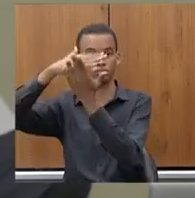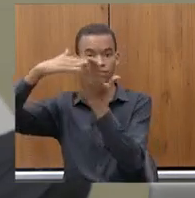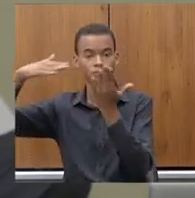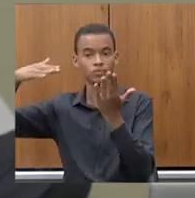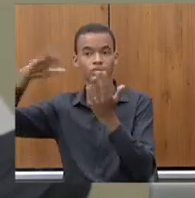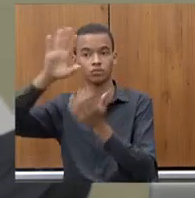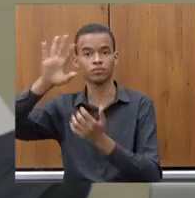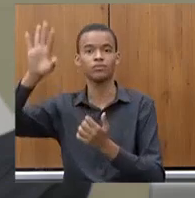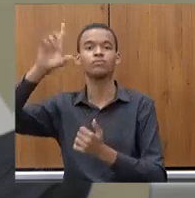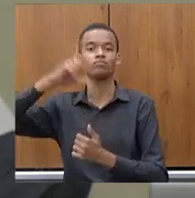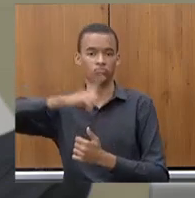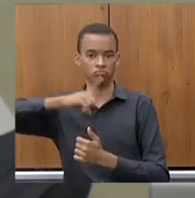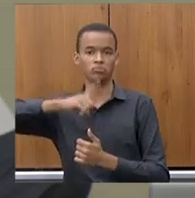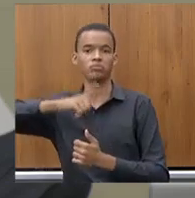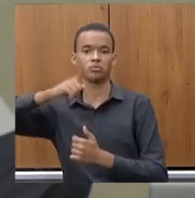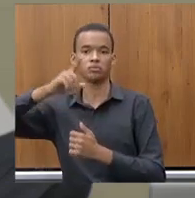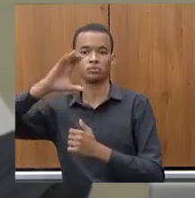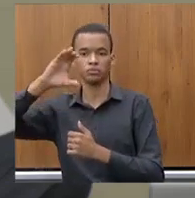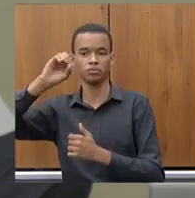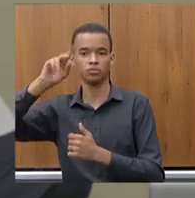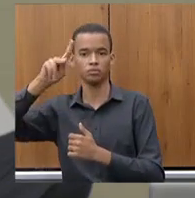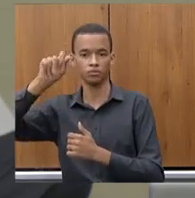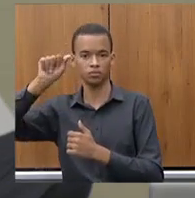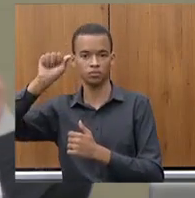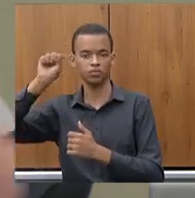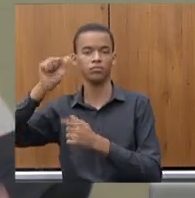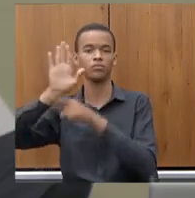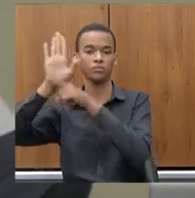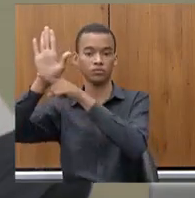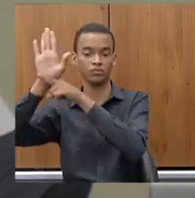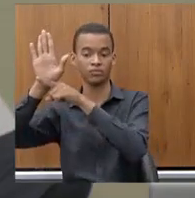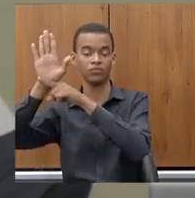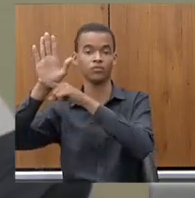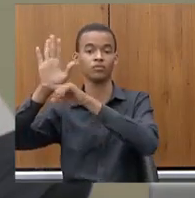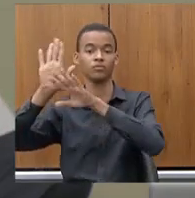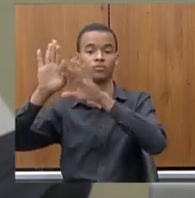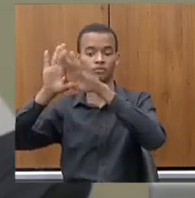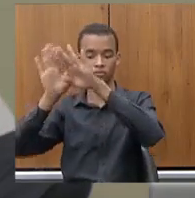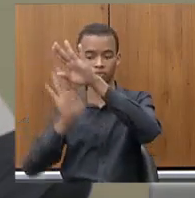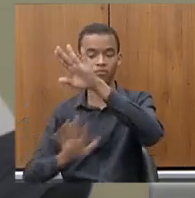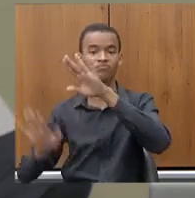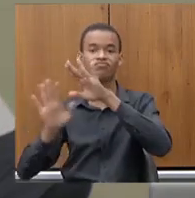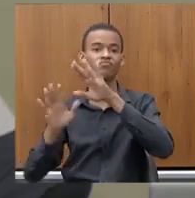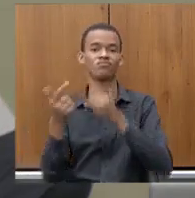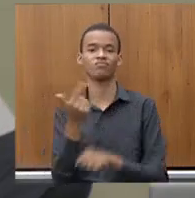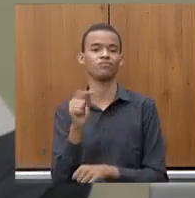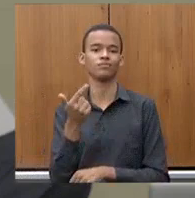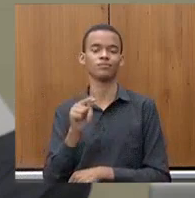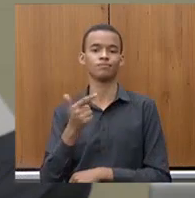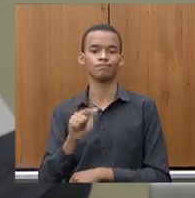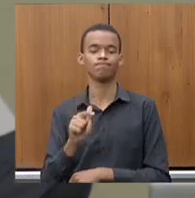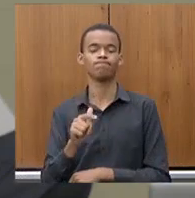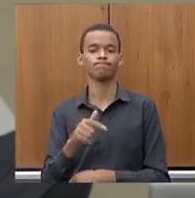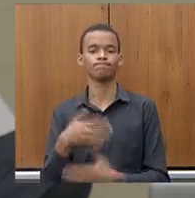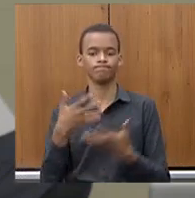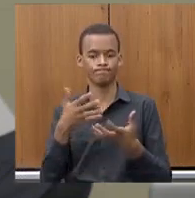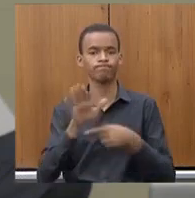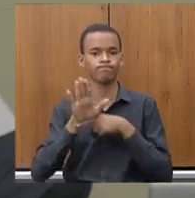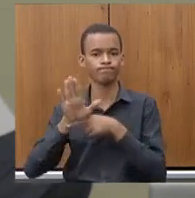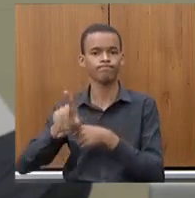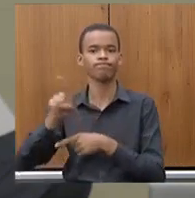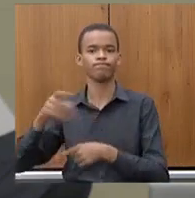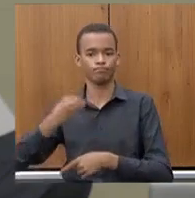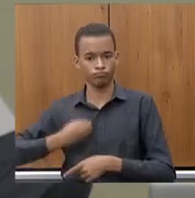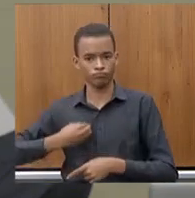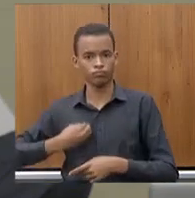a gente acha que a gente tem certeza que esses cidadãos terão mais dignidade